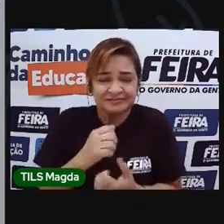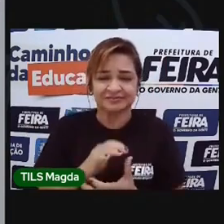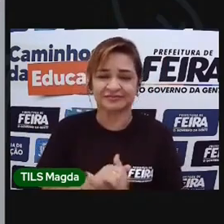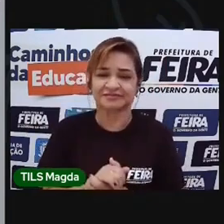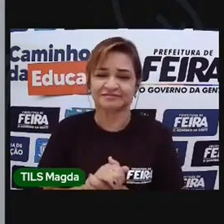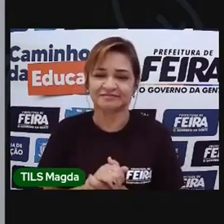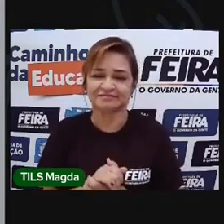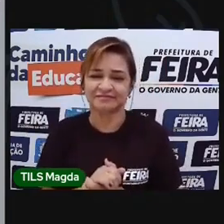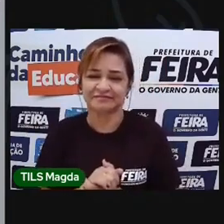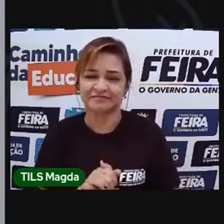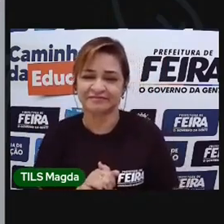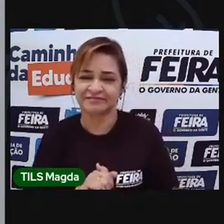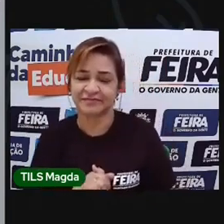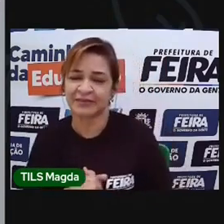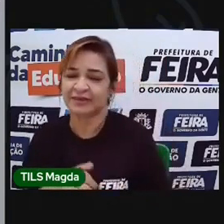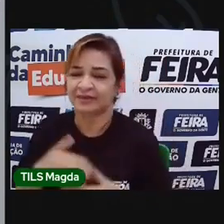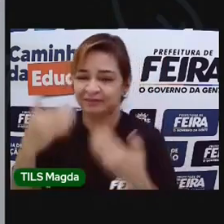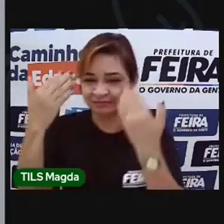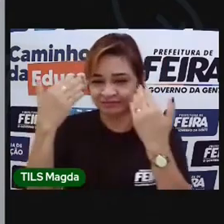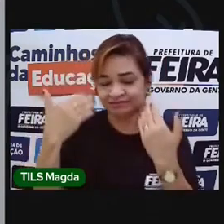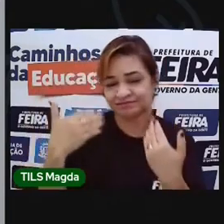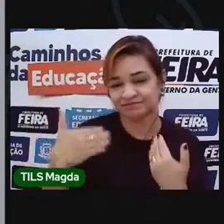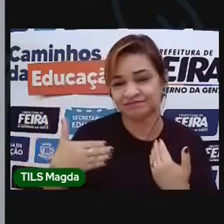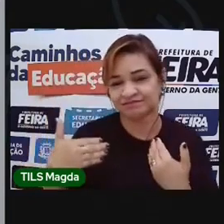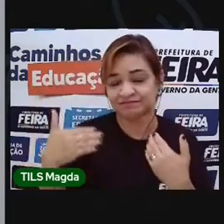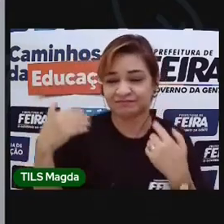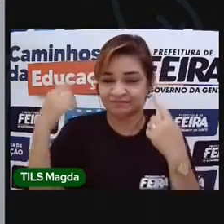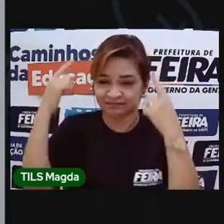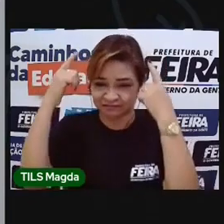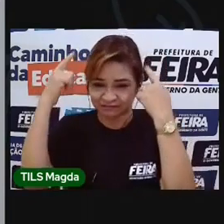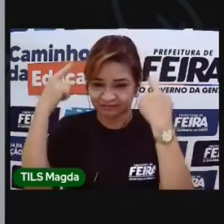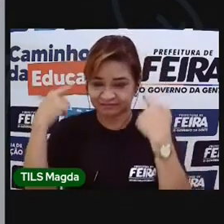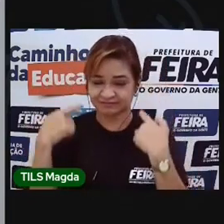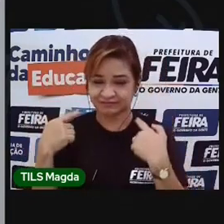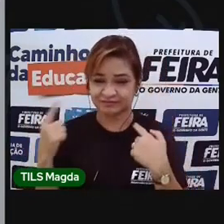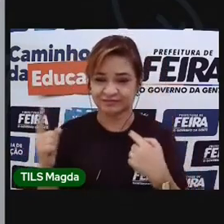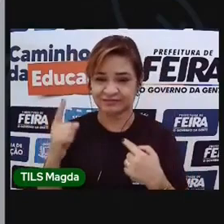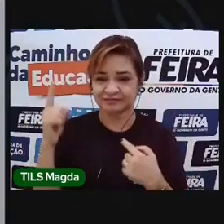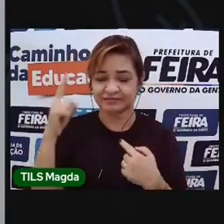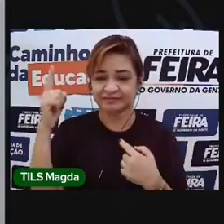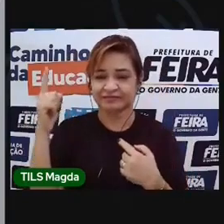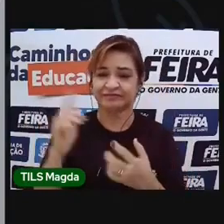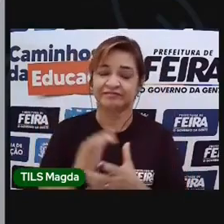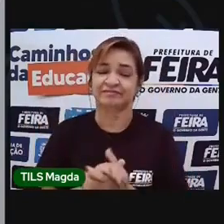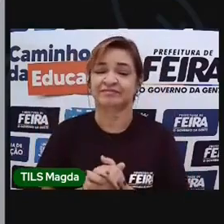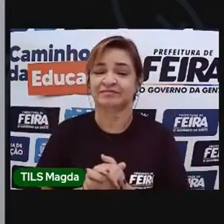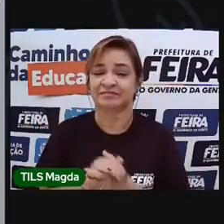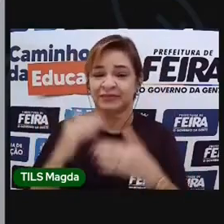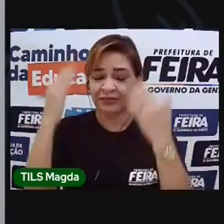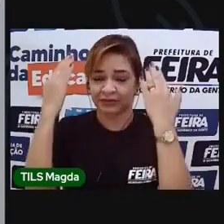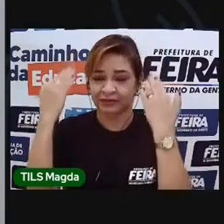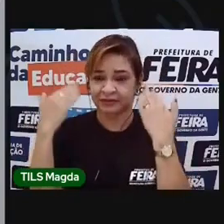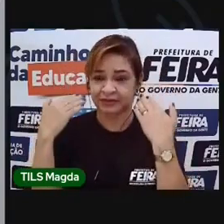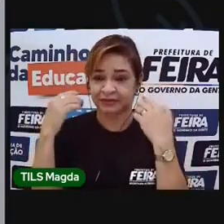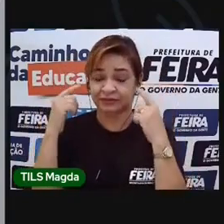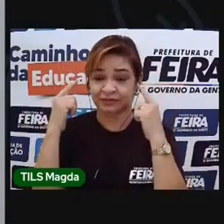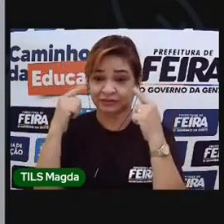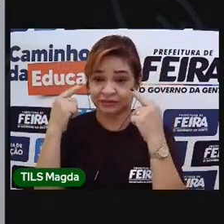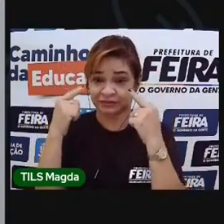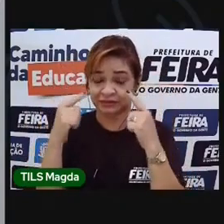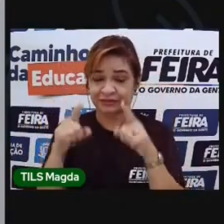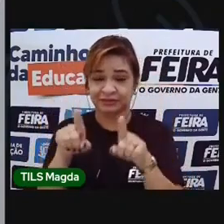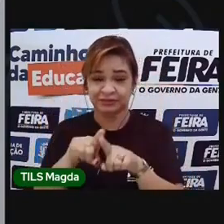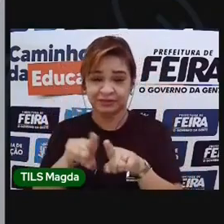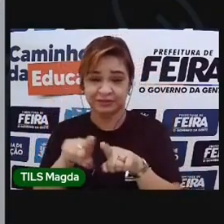Eu sou parda, tenho cabelos crespos, tamanho médio e castanho claro. Meus olhos também são